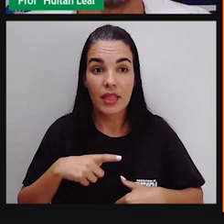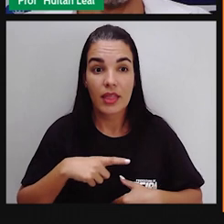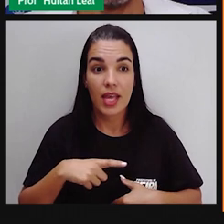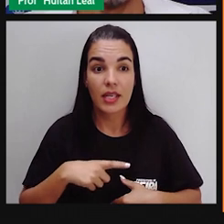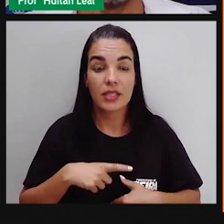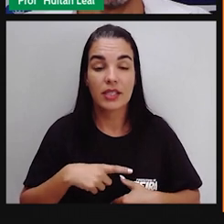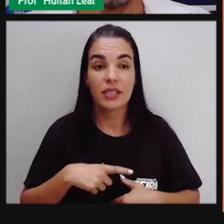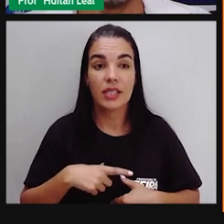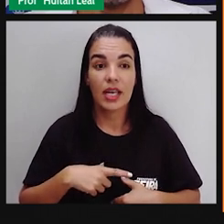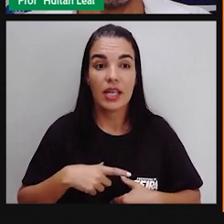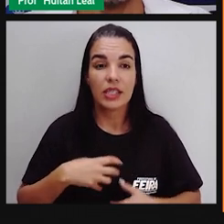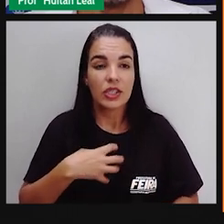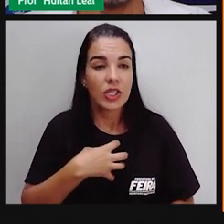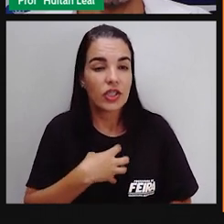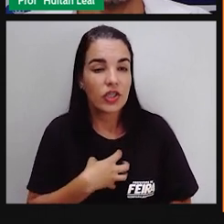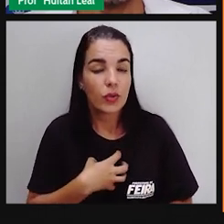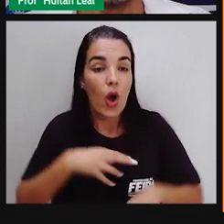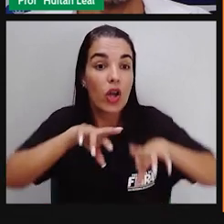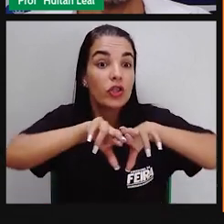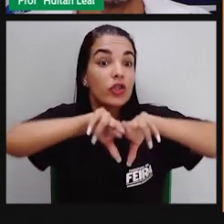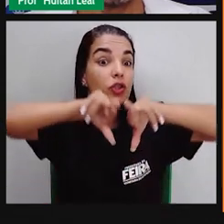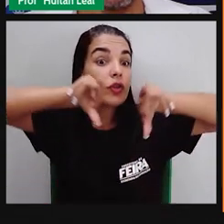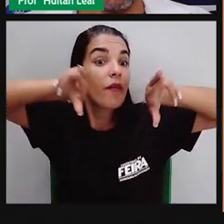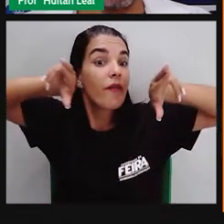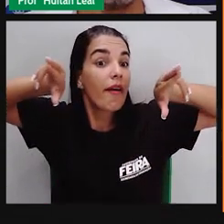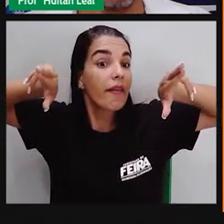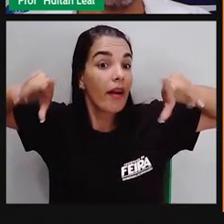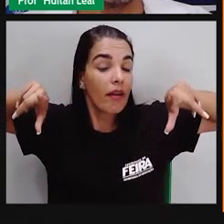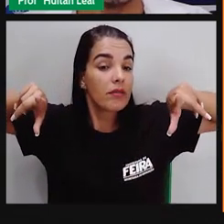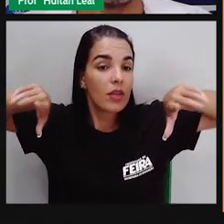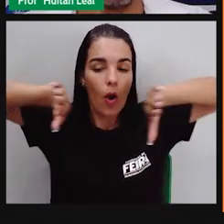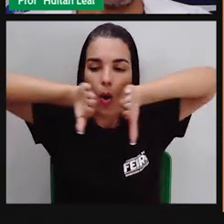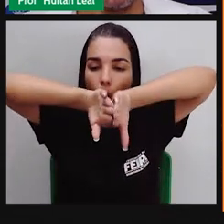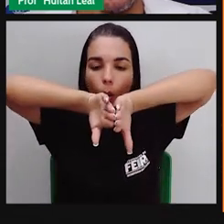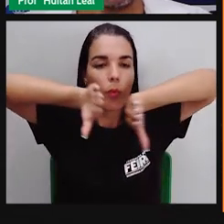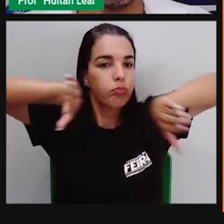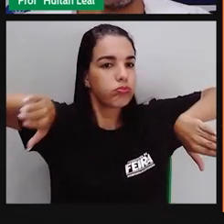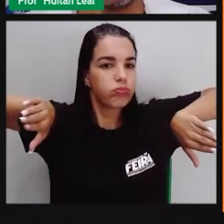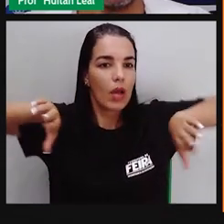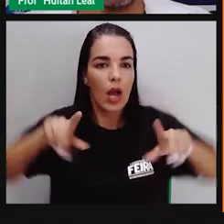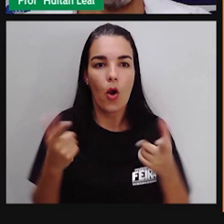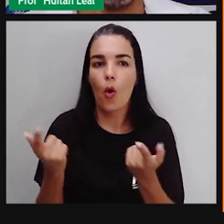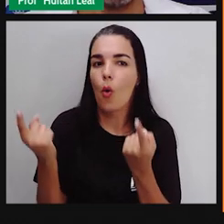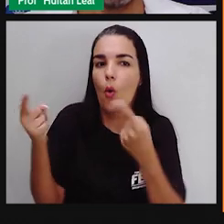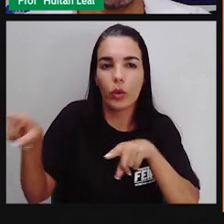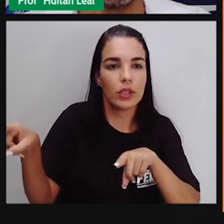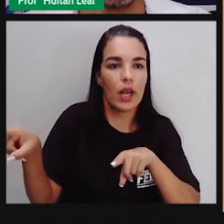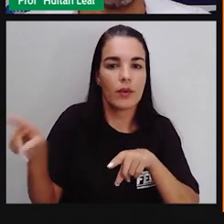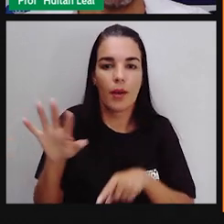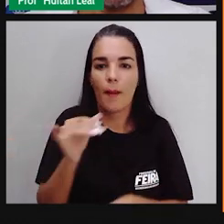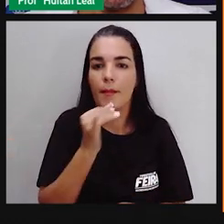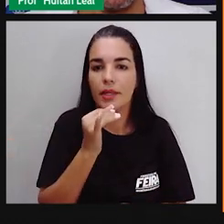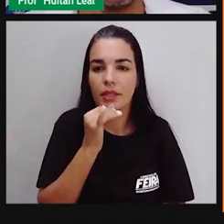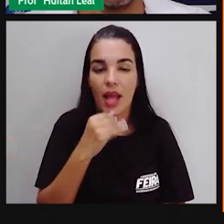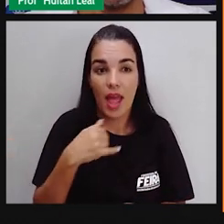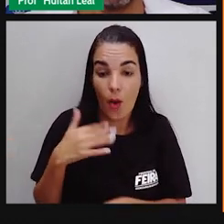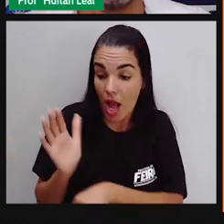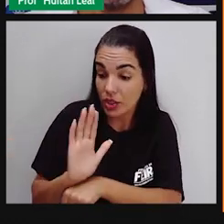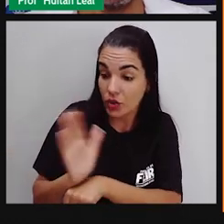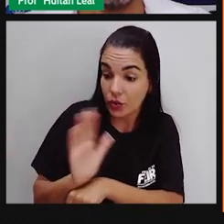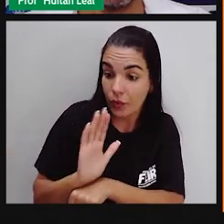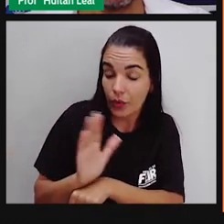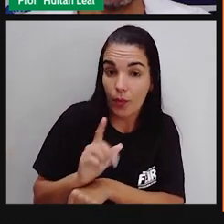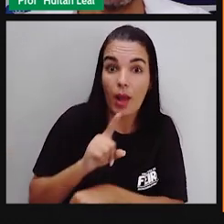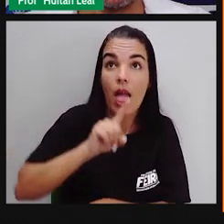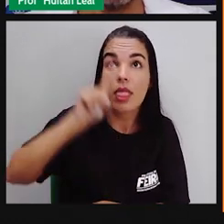é o emprego de palavras ou ideias de sentidos opostos, contrários. Veja só o exemplo. Assisti